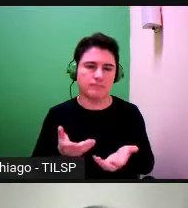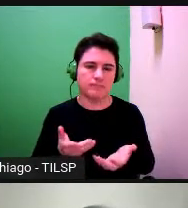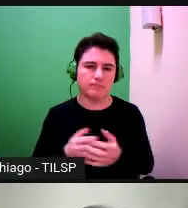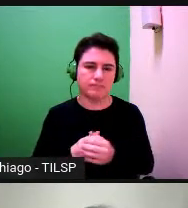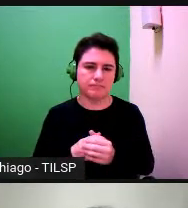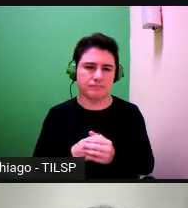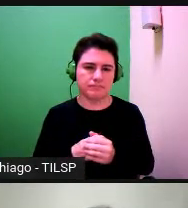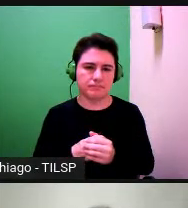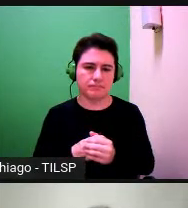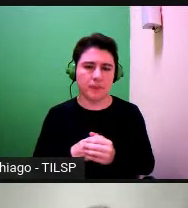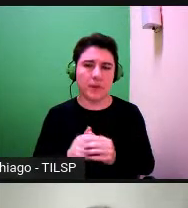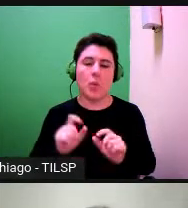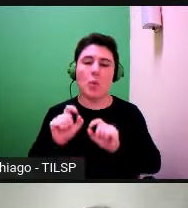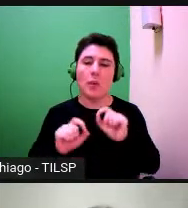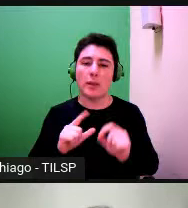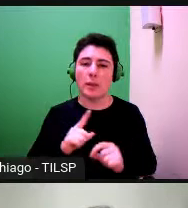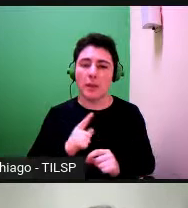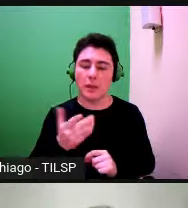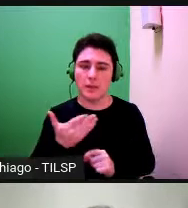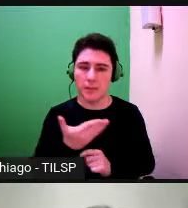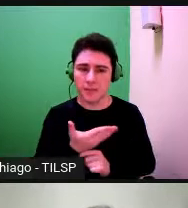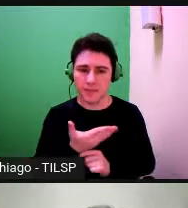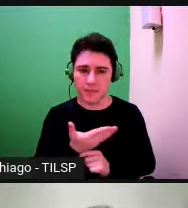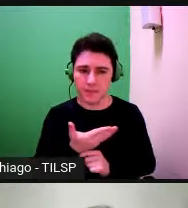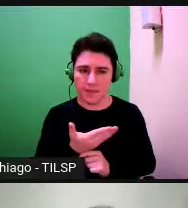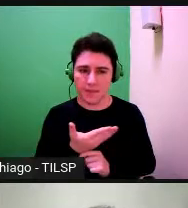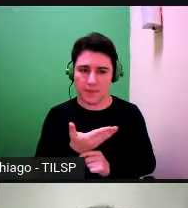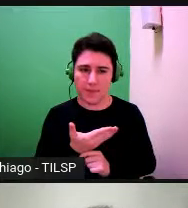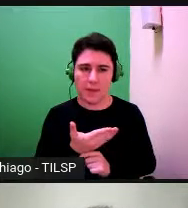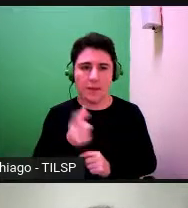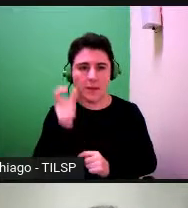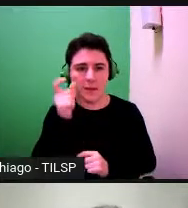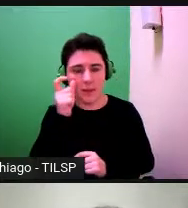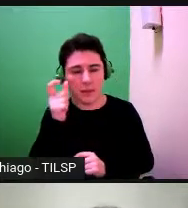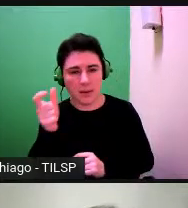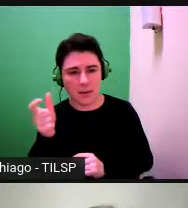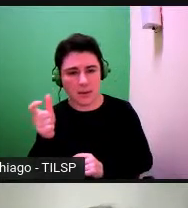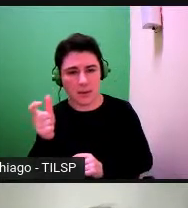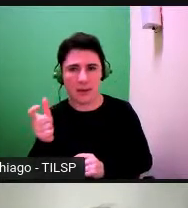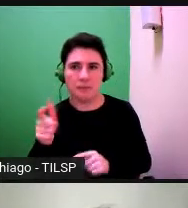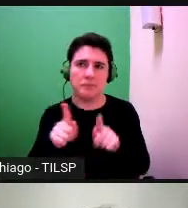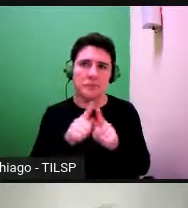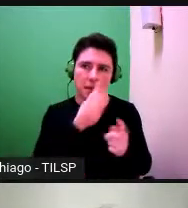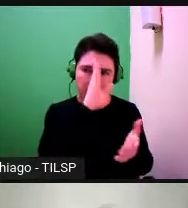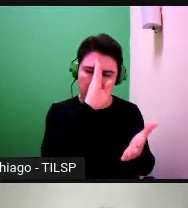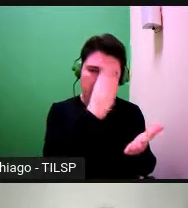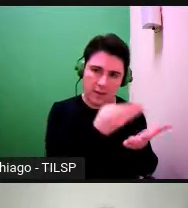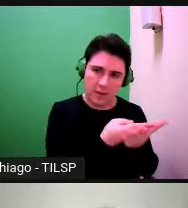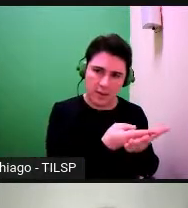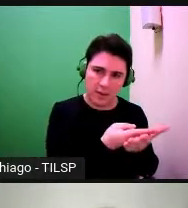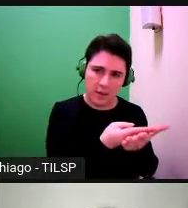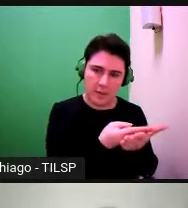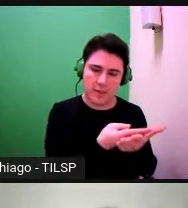o que está aqui em causa entre os interesses, as crenças, a